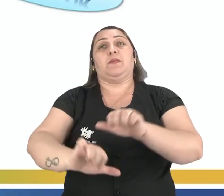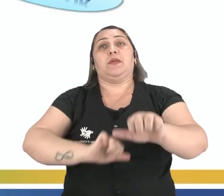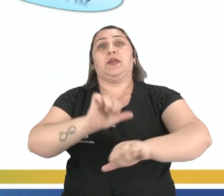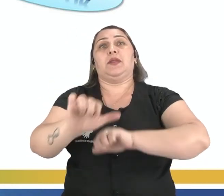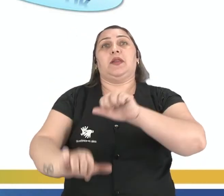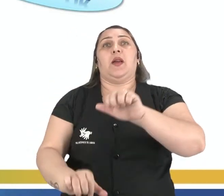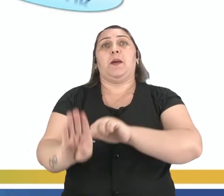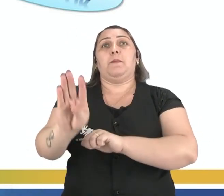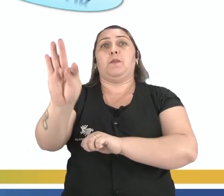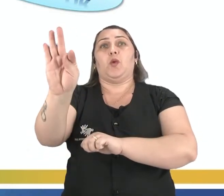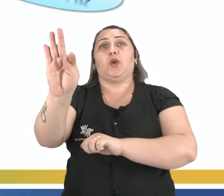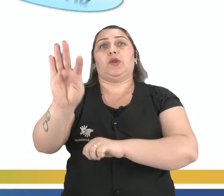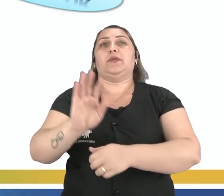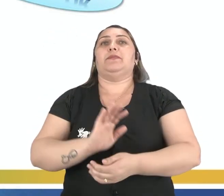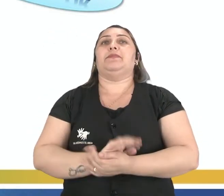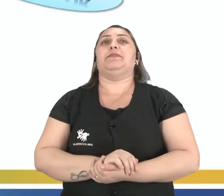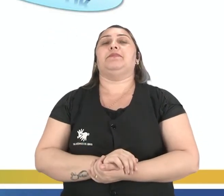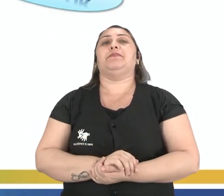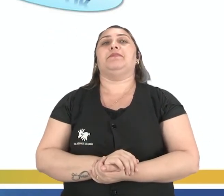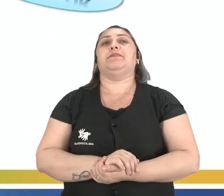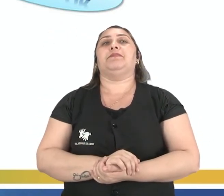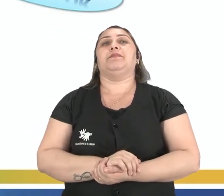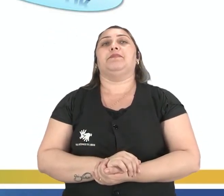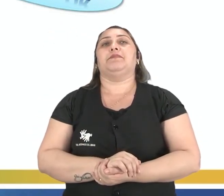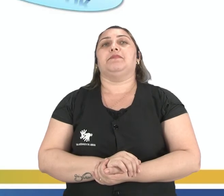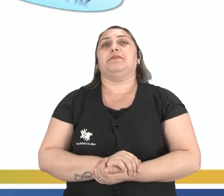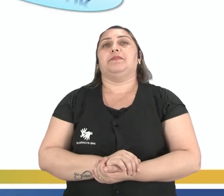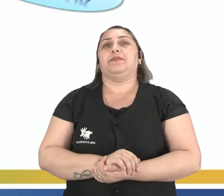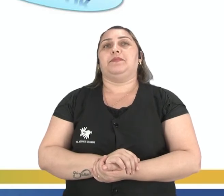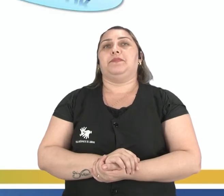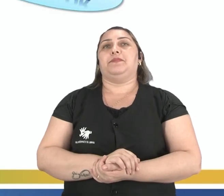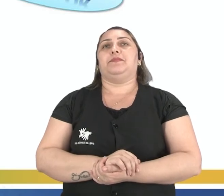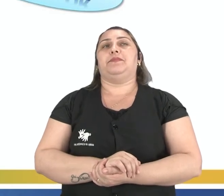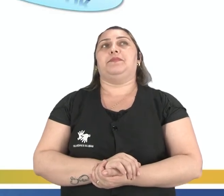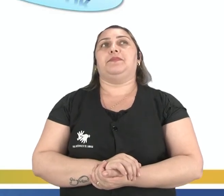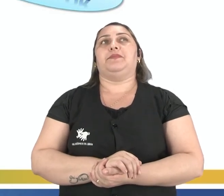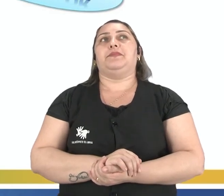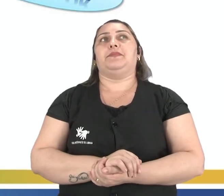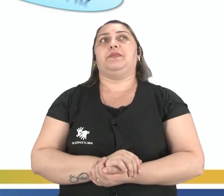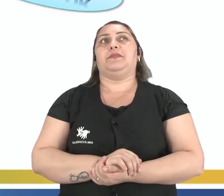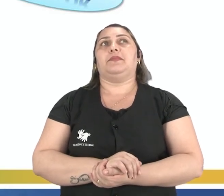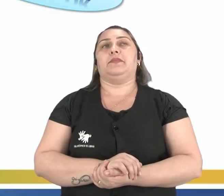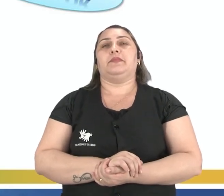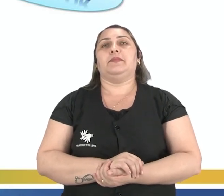adversidade. Vou usar o but. Eu nasci em Dubai, mas agora eu vivo em Allain.